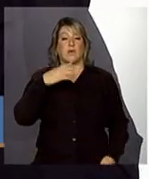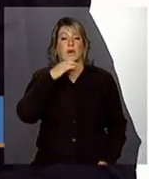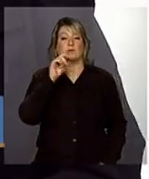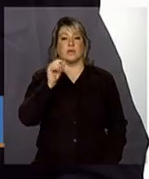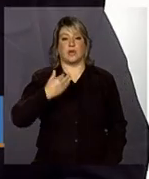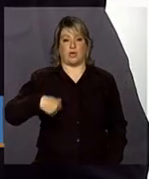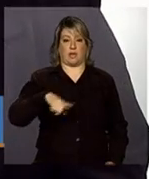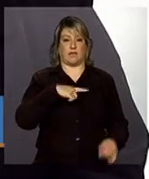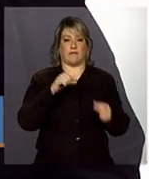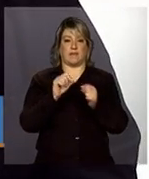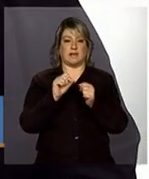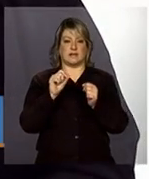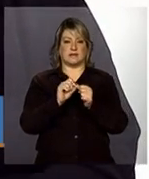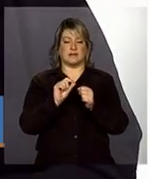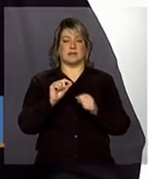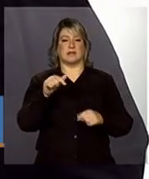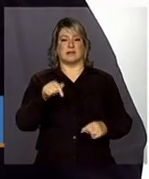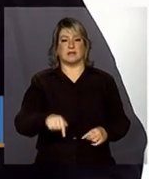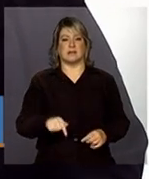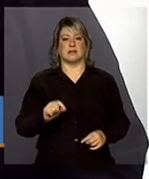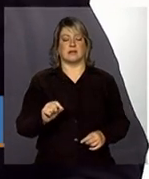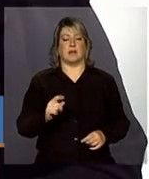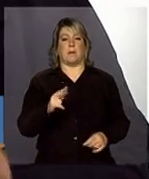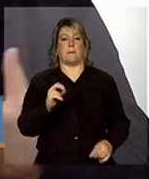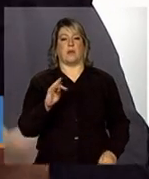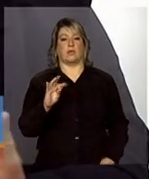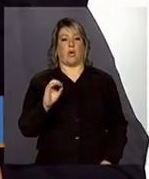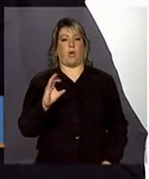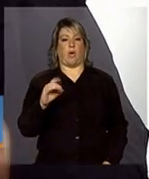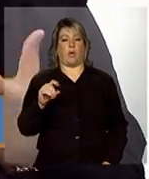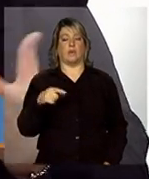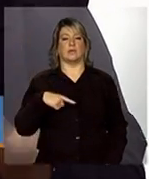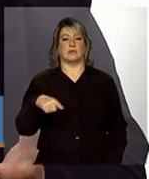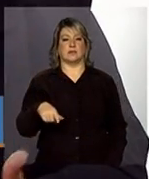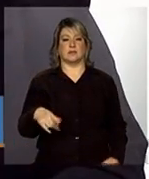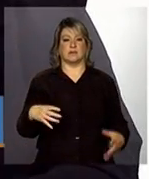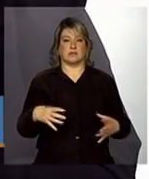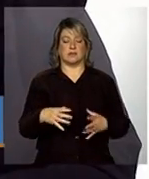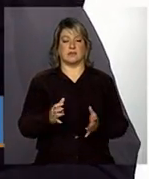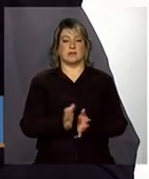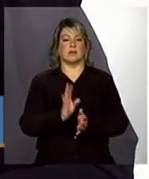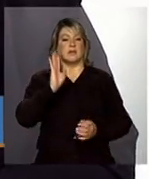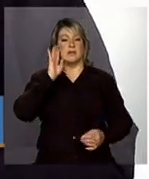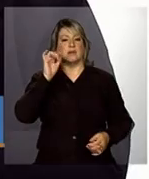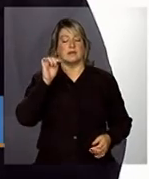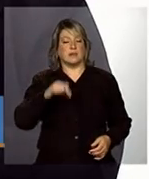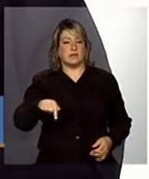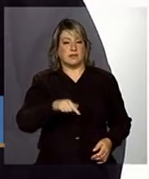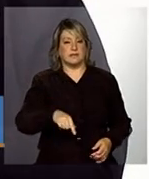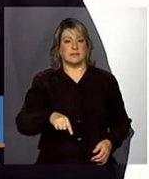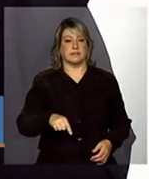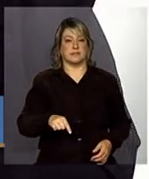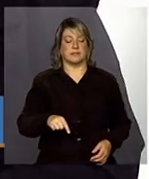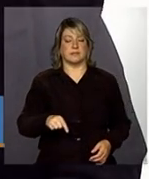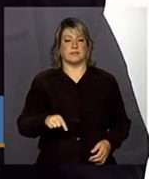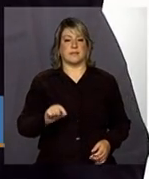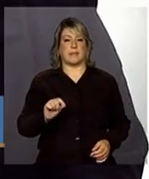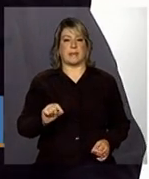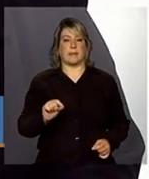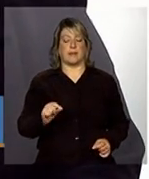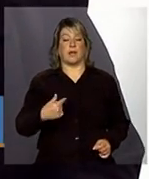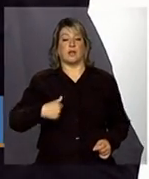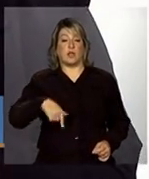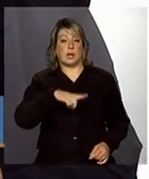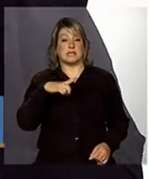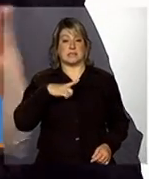fazendo é essa revisitação ao protocolo, ou seja, olhando novamente para ele à luz do que nós